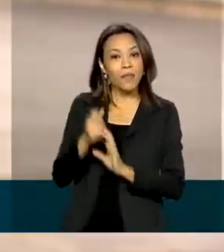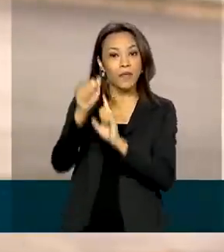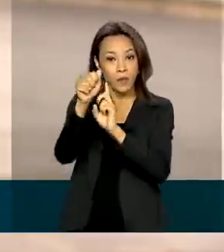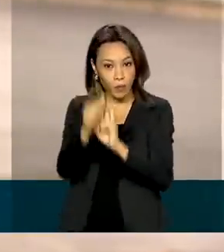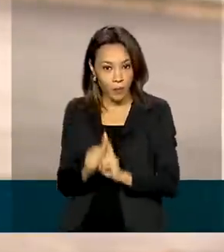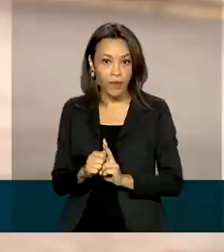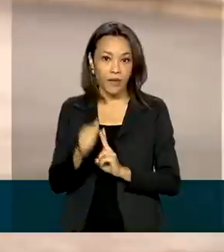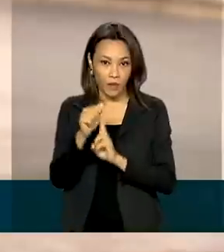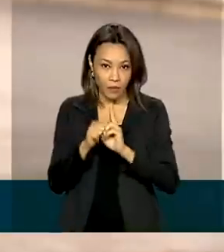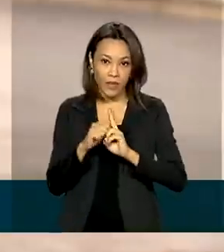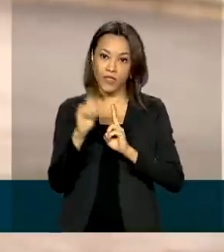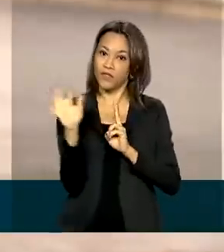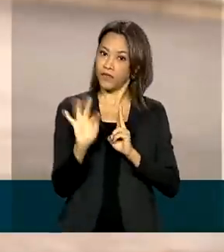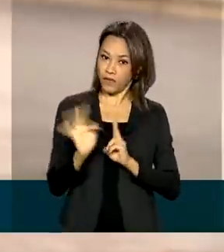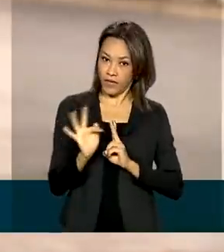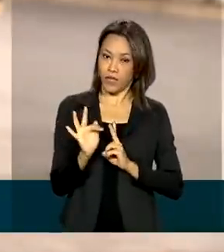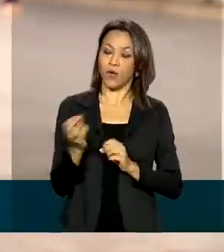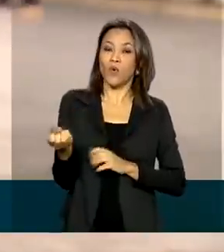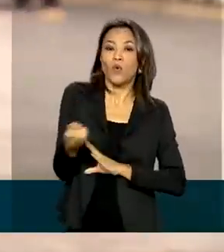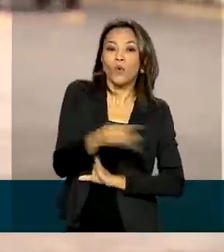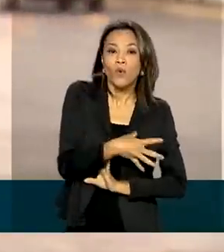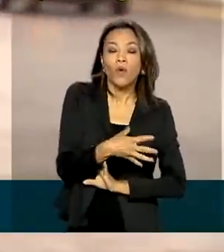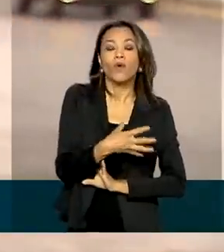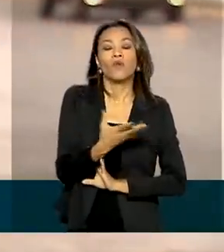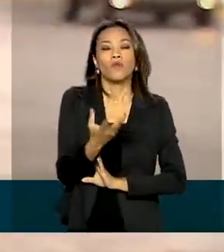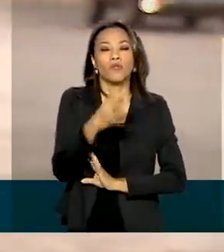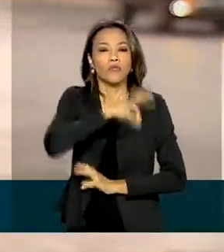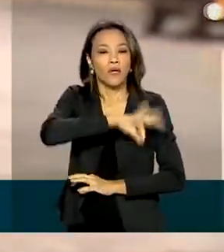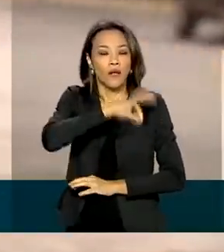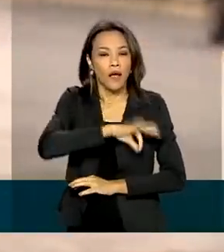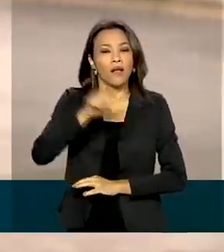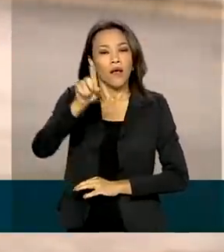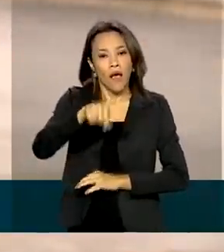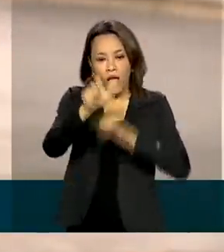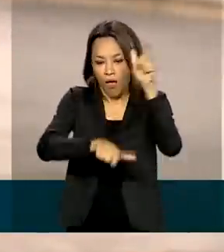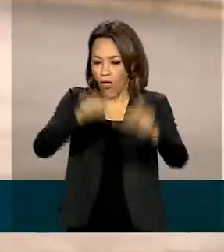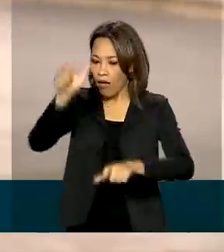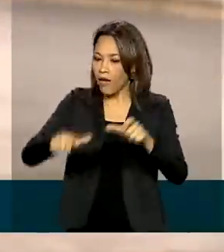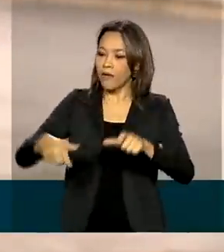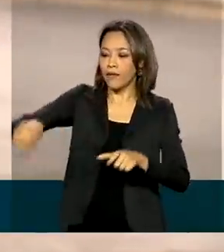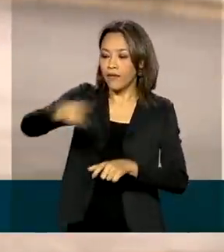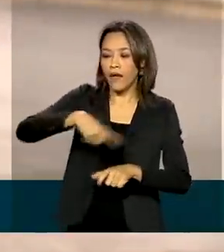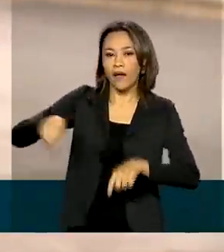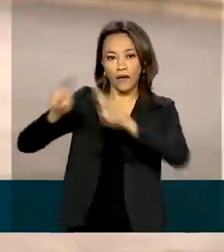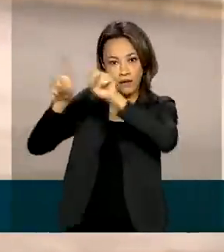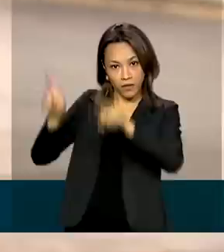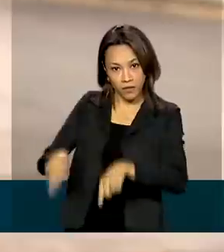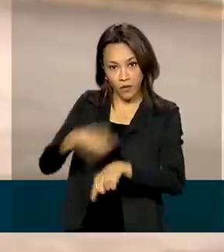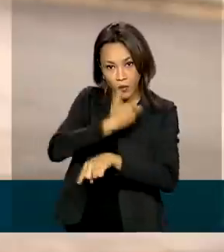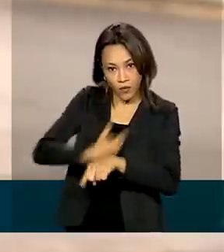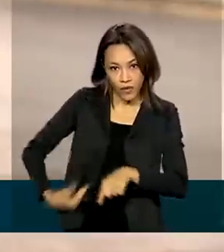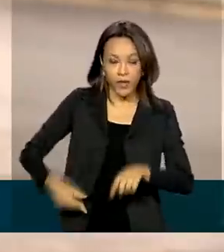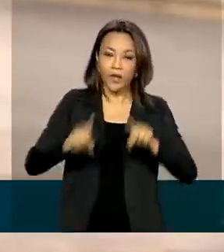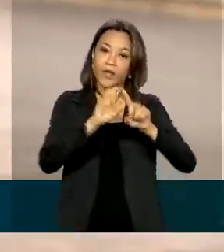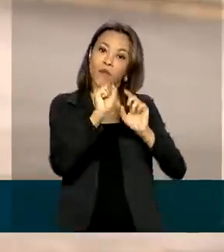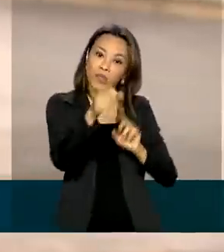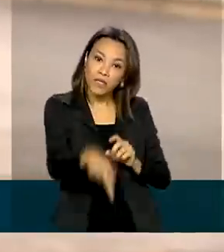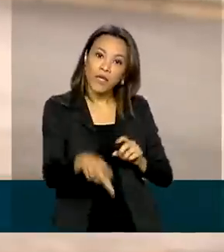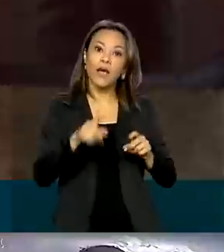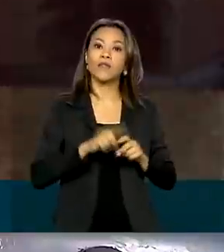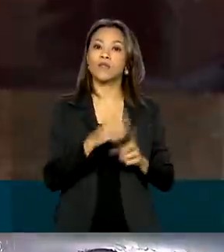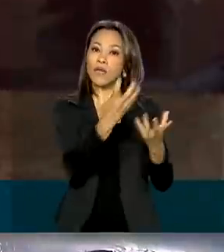fevereiro. O novo valor do salário mínimo vale para os trabalhadores do setor público e privado, aposentados e